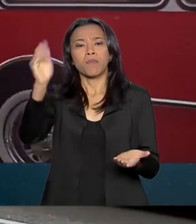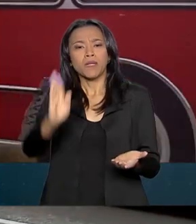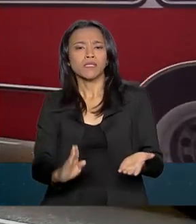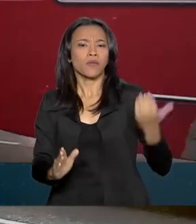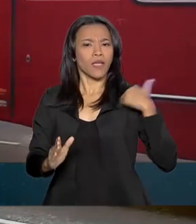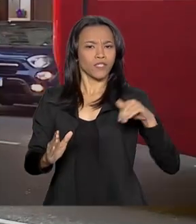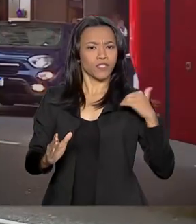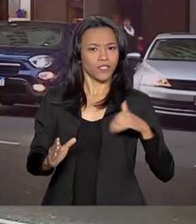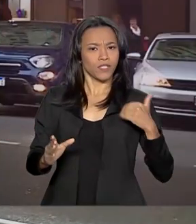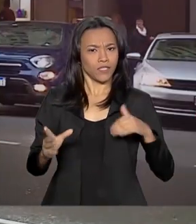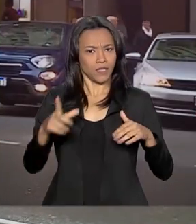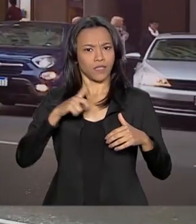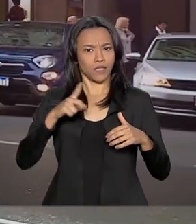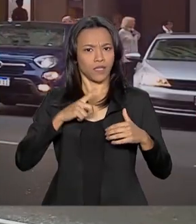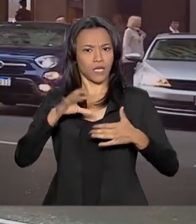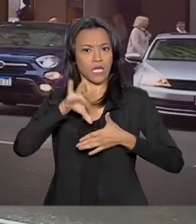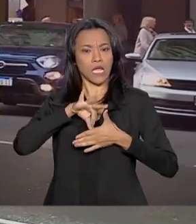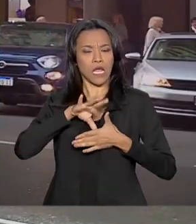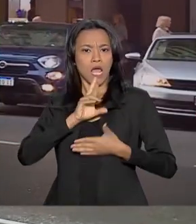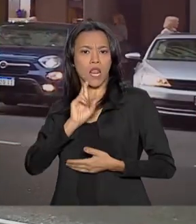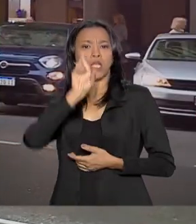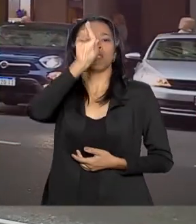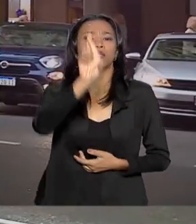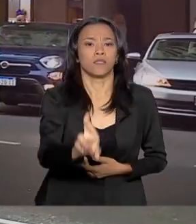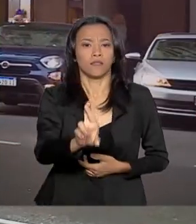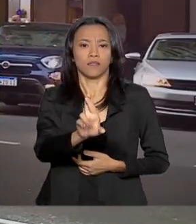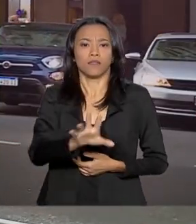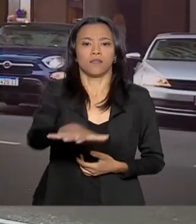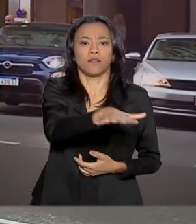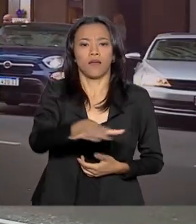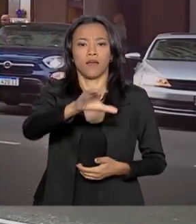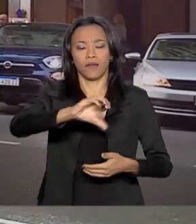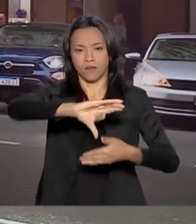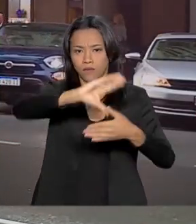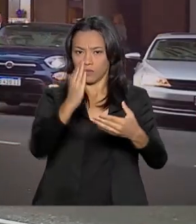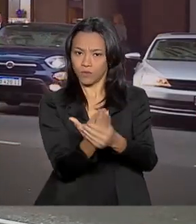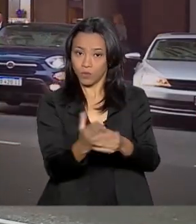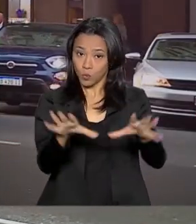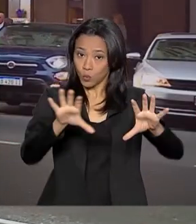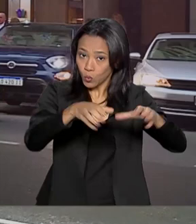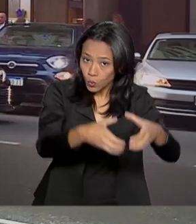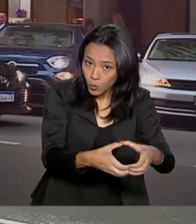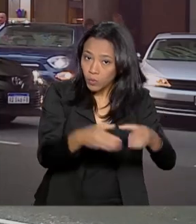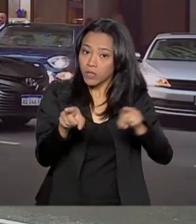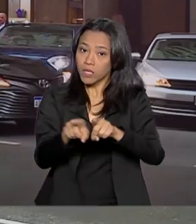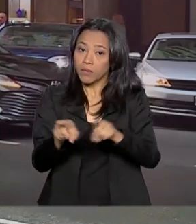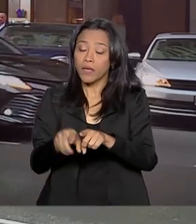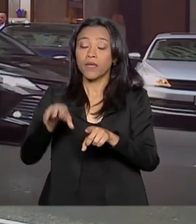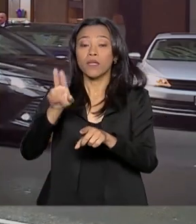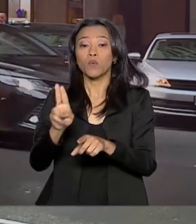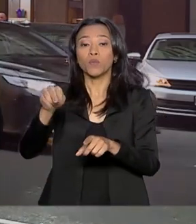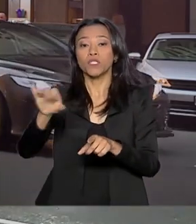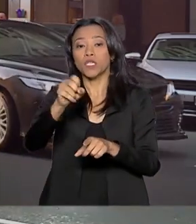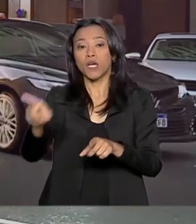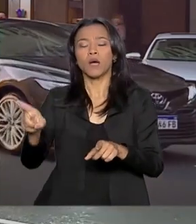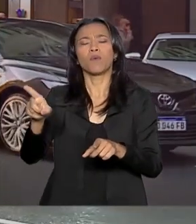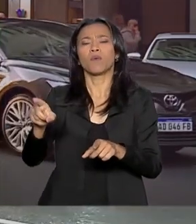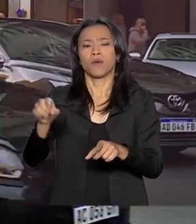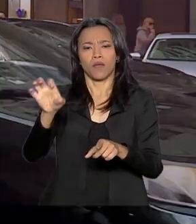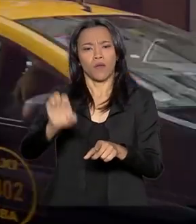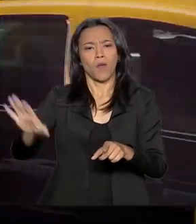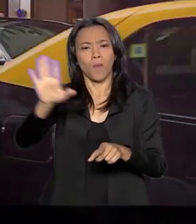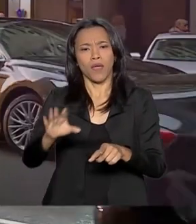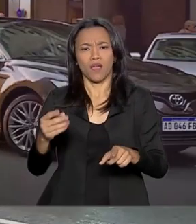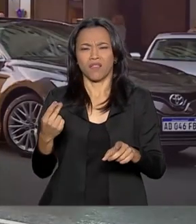de livre comércio entre MECOSUL e a União Europeia. O acordo se arrasta há 20 anos, mas agora está próximo de ser